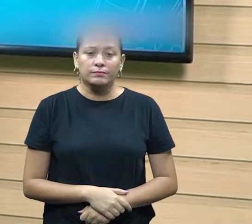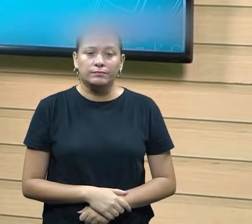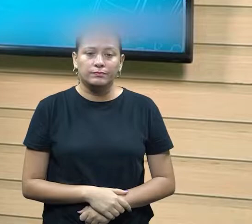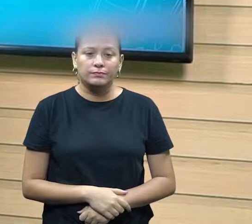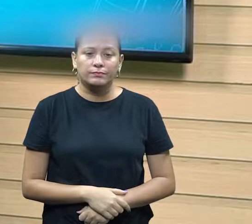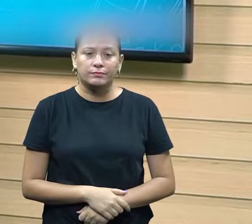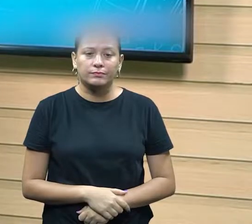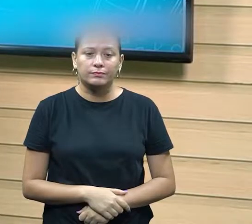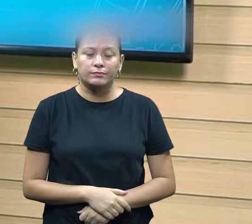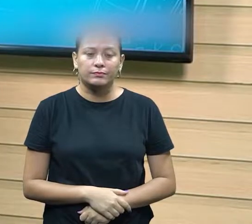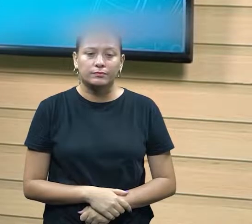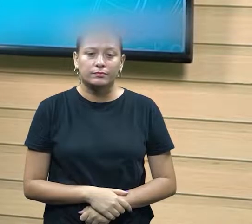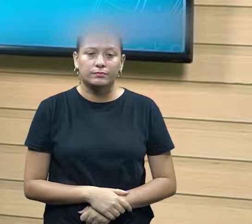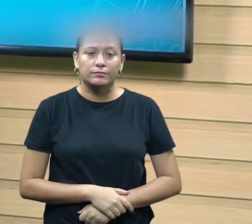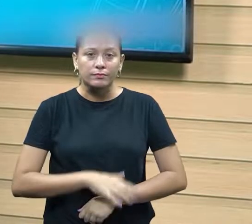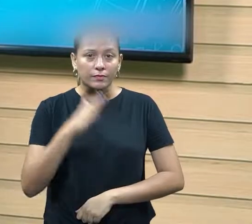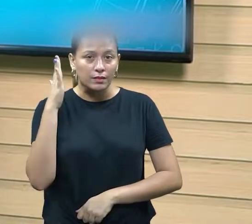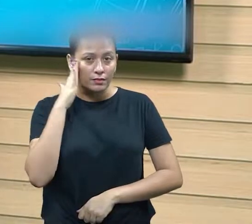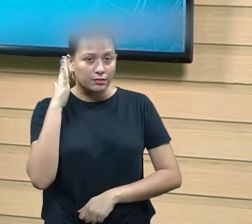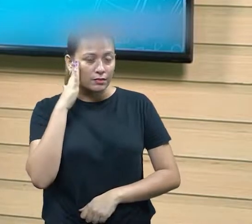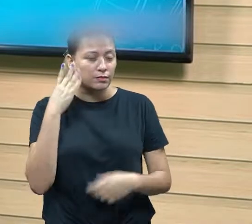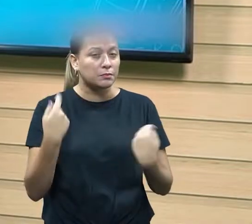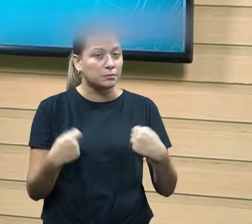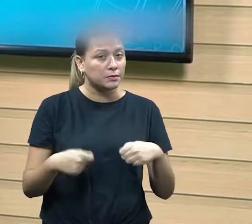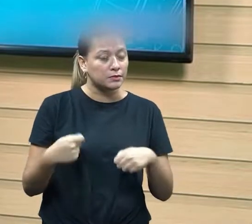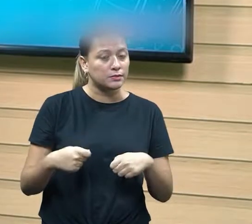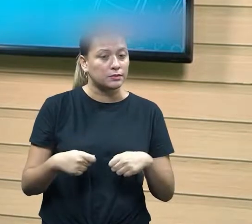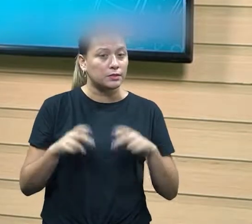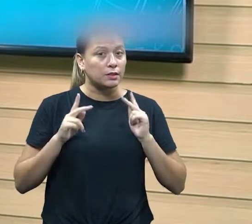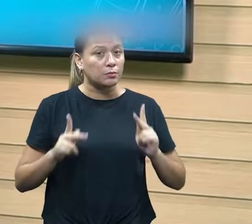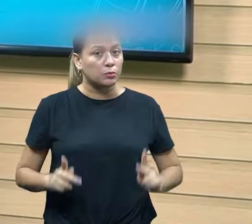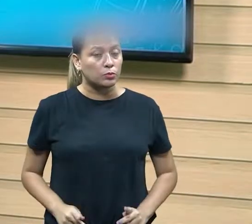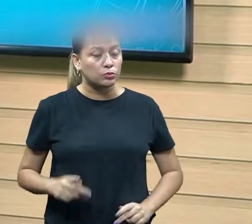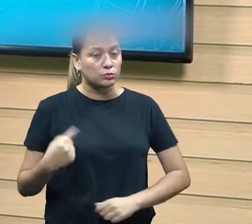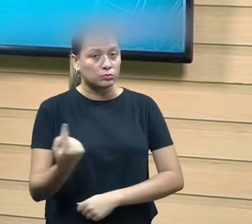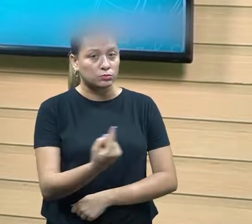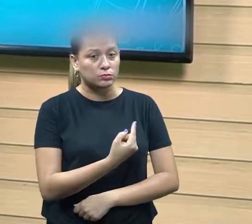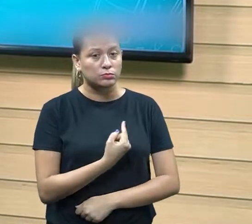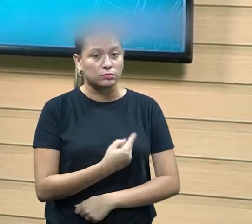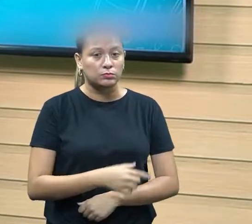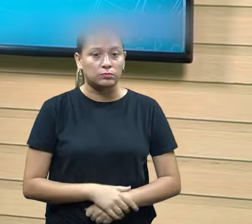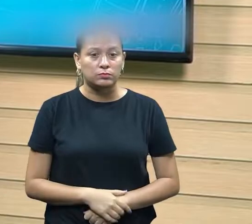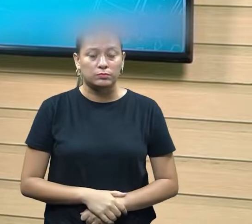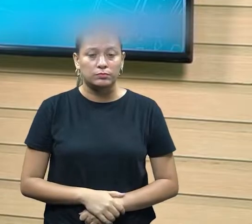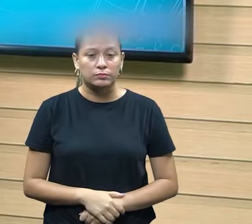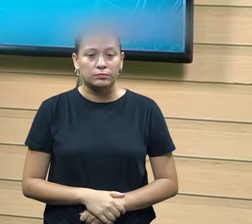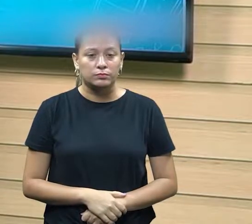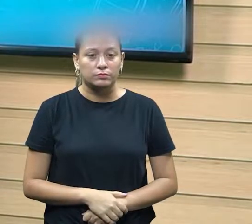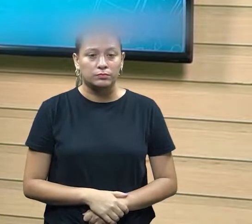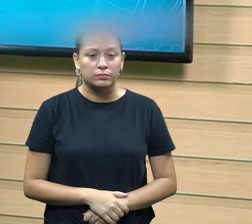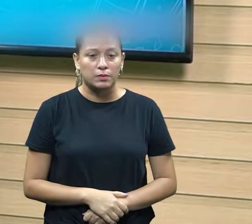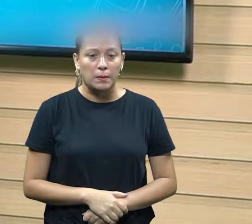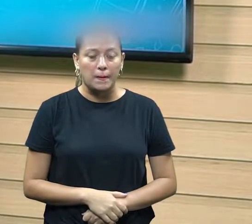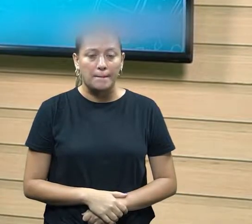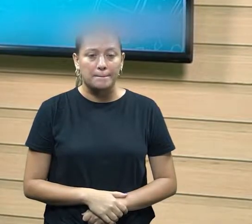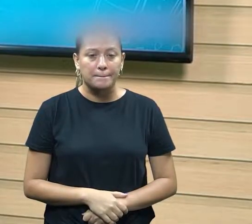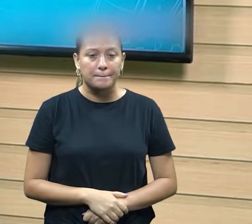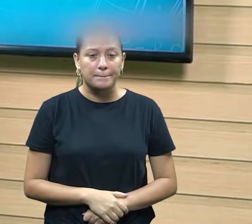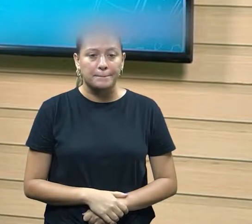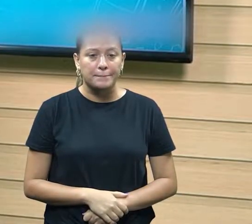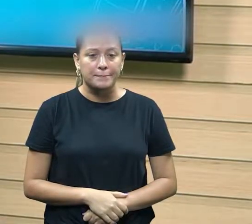tem que precisar sem entender que nossos atos se eles não transcorrem de uma forma